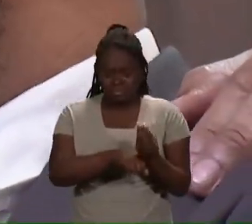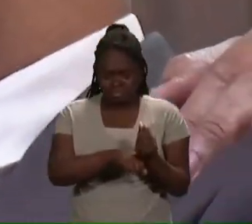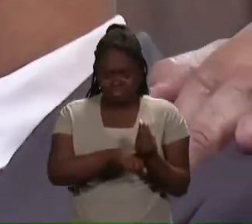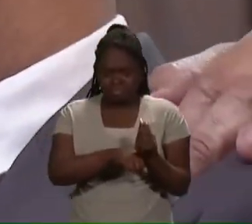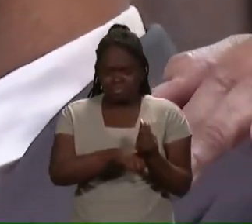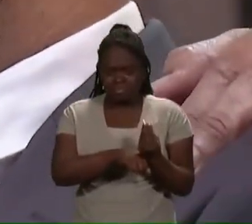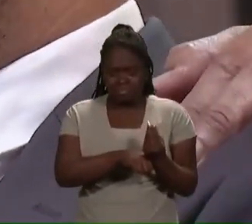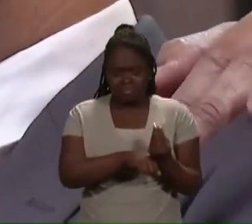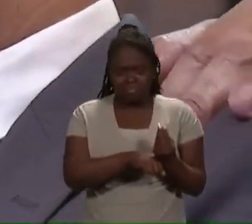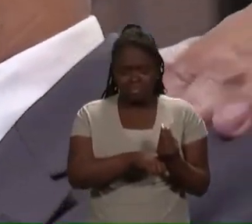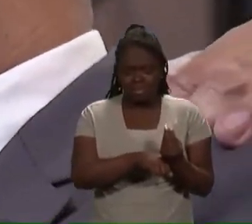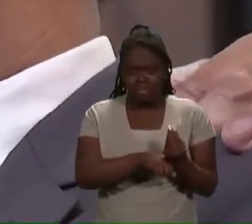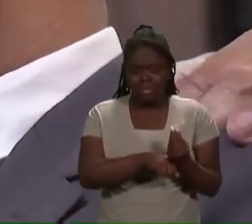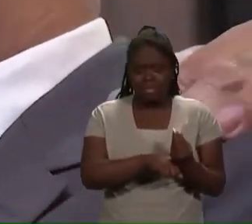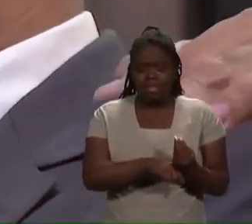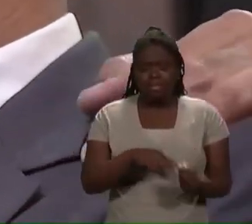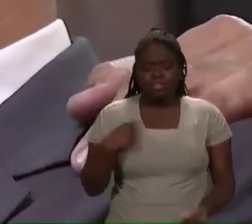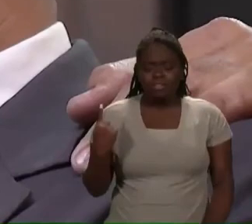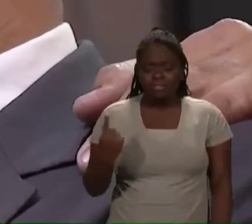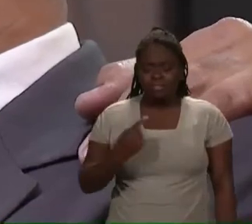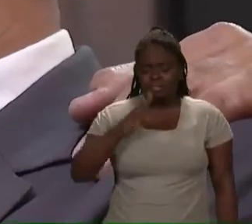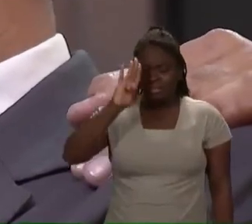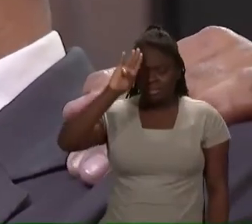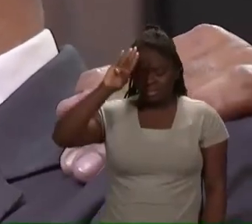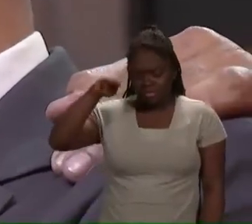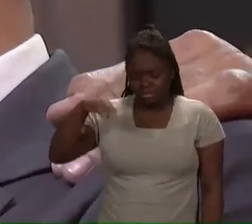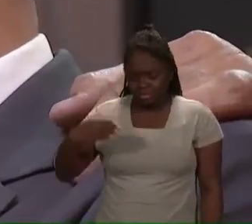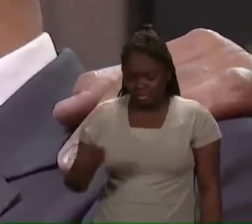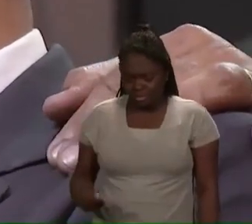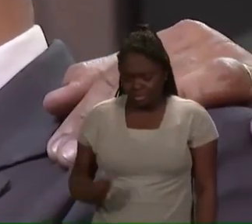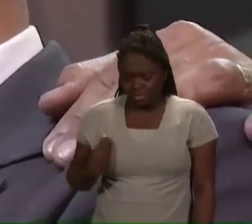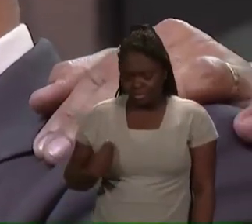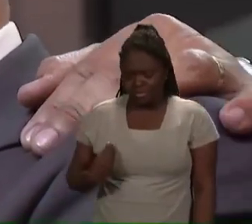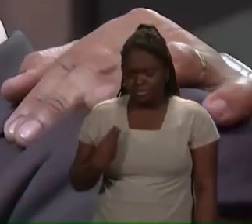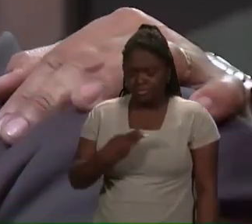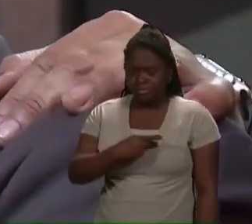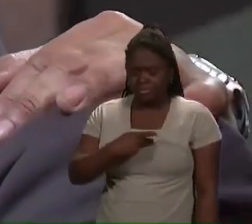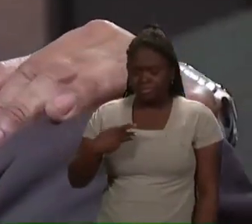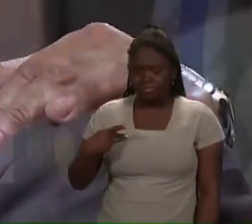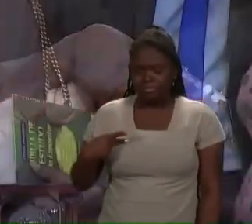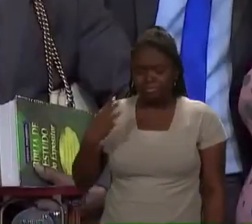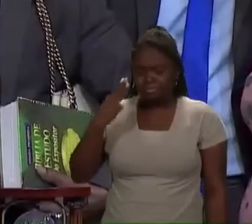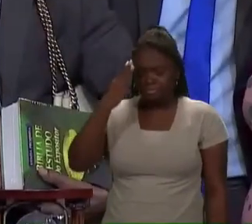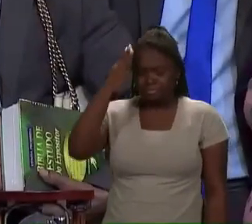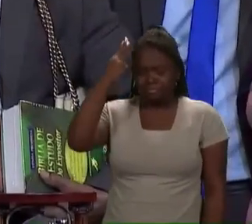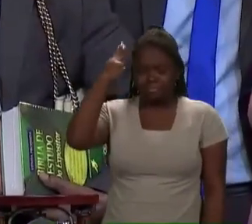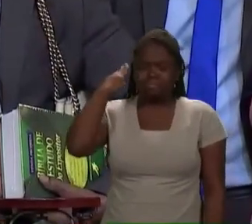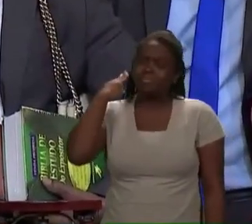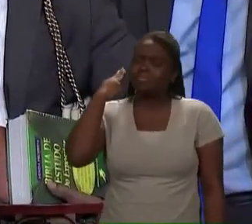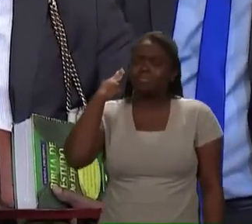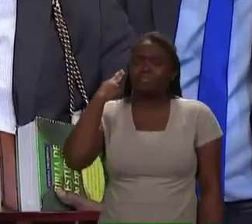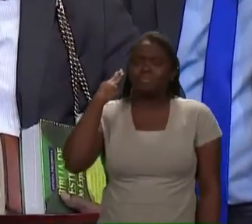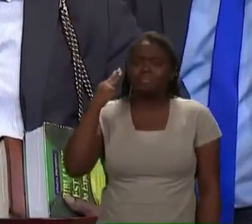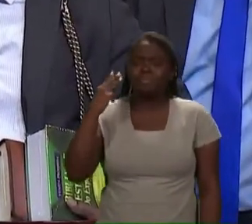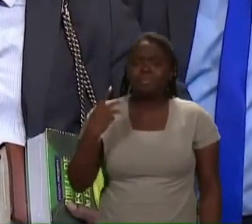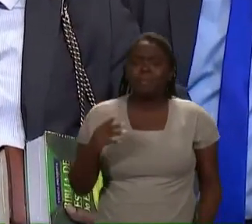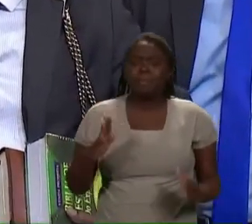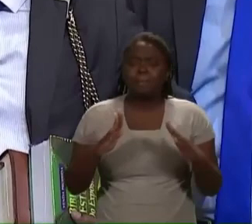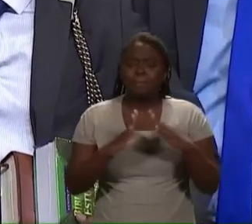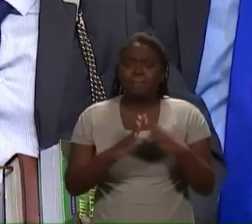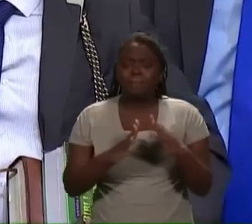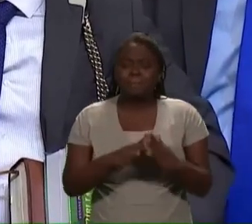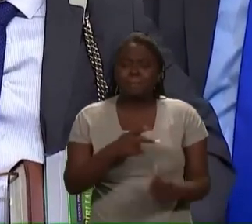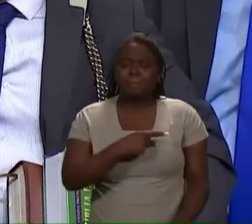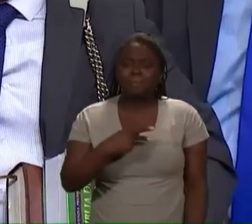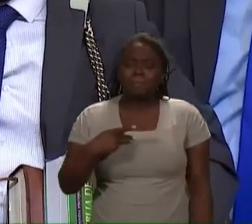Nós honramos, Senhor, a vida do nosso pastor Márcio. Da sua casa. Do pastor André.